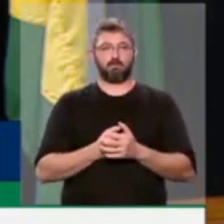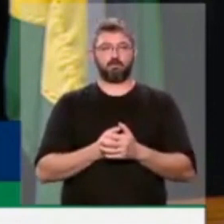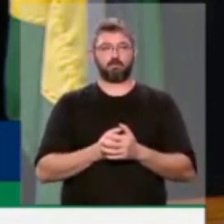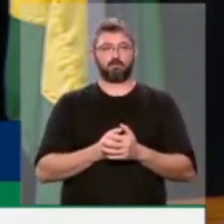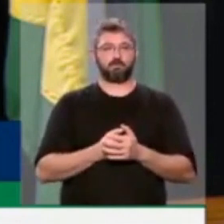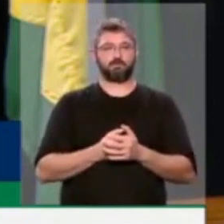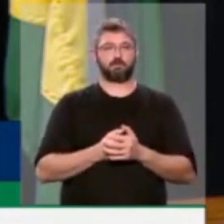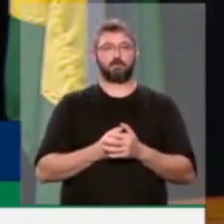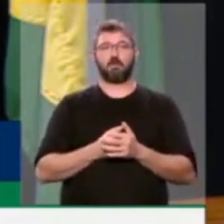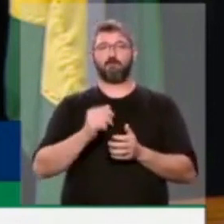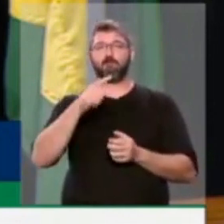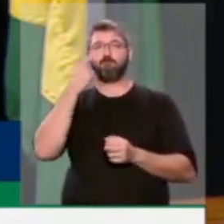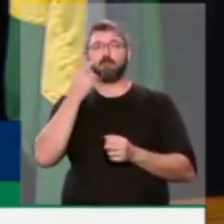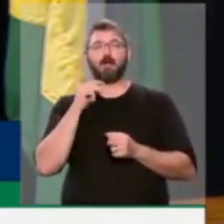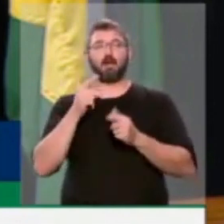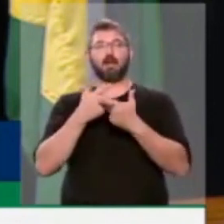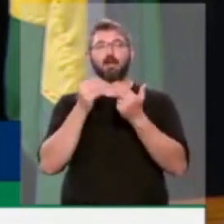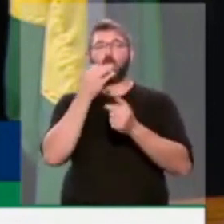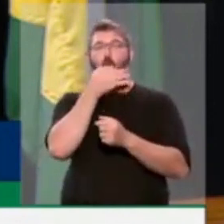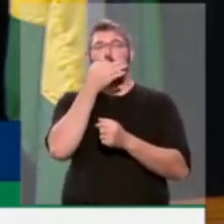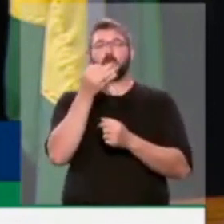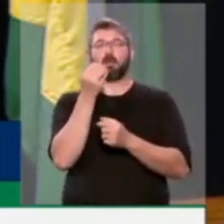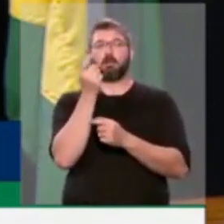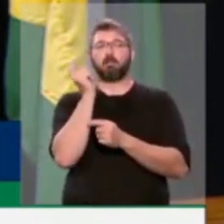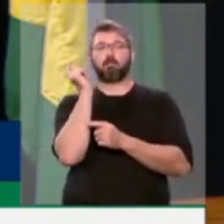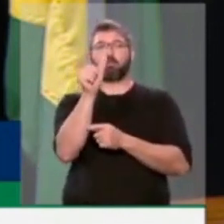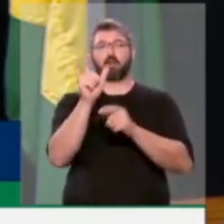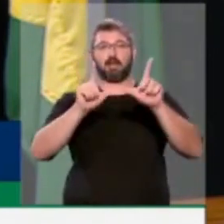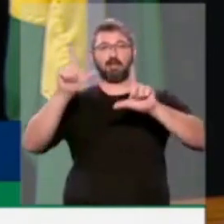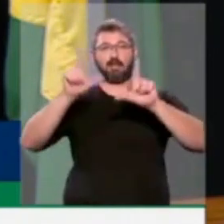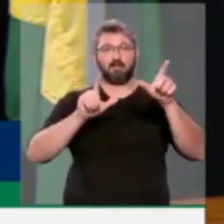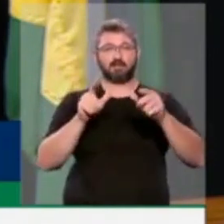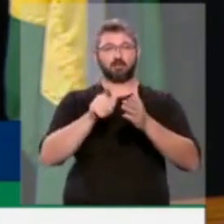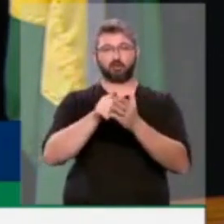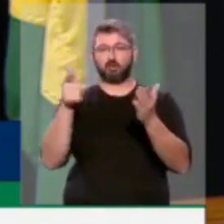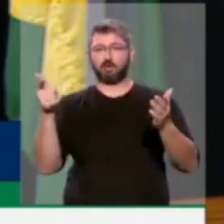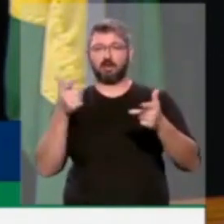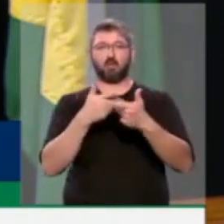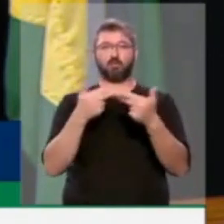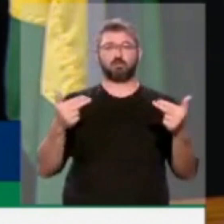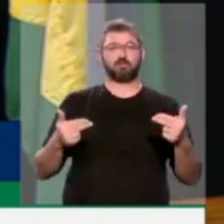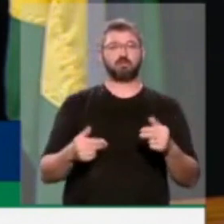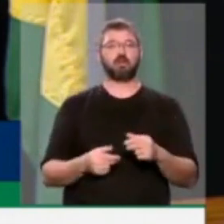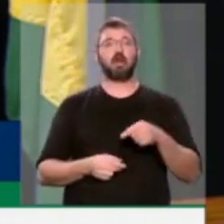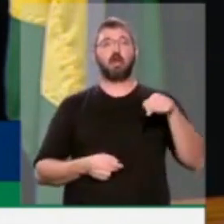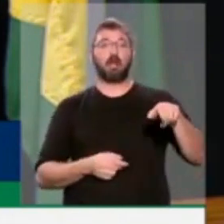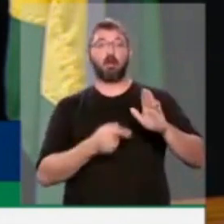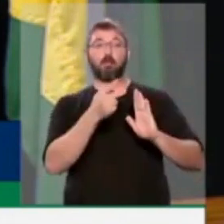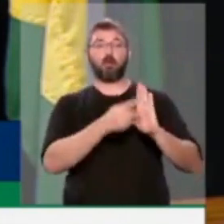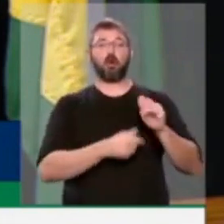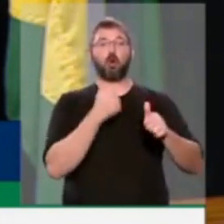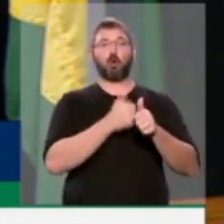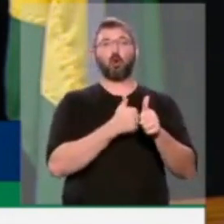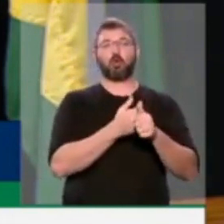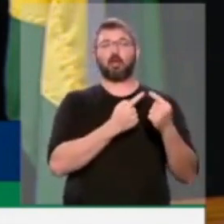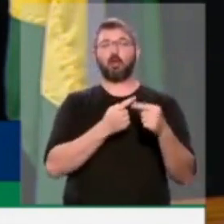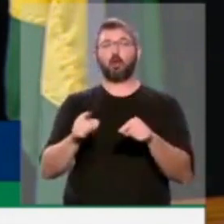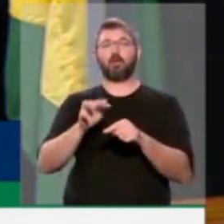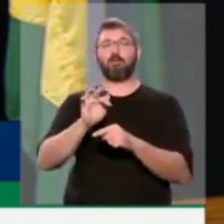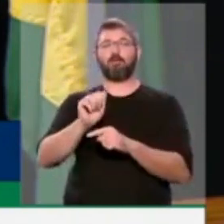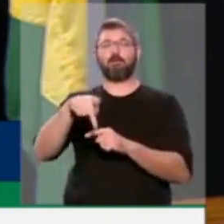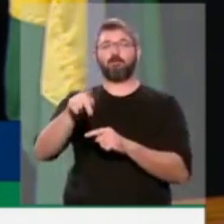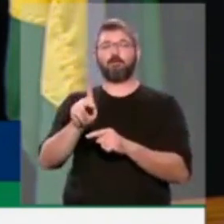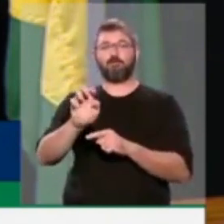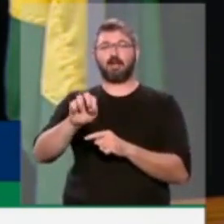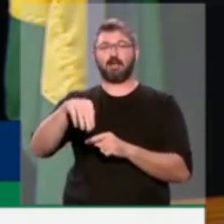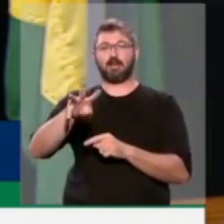Joga informações na TV, na imprensa, dizendo que esse é um projeto para combater fake news. E